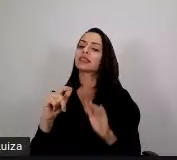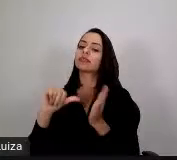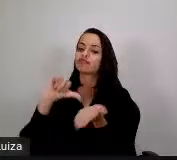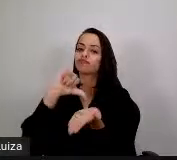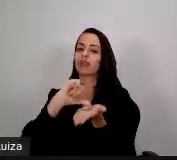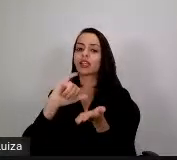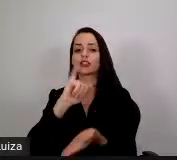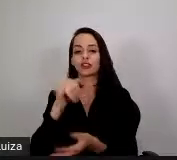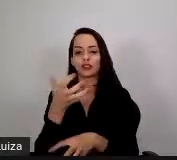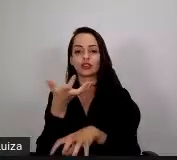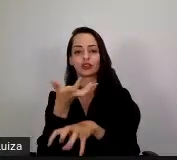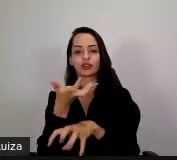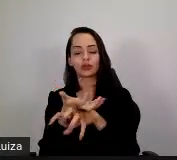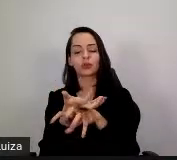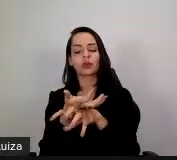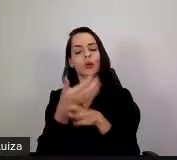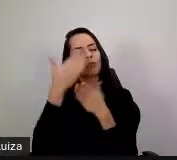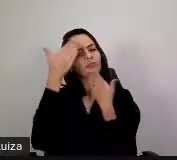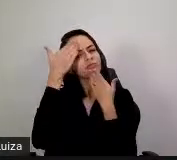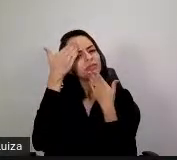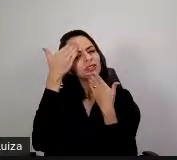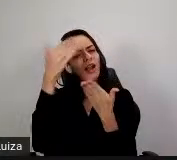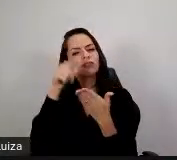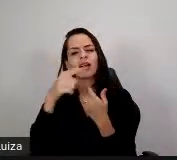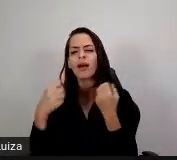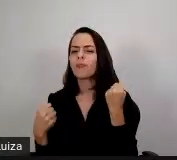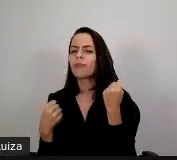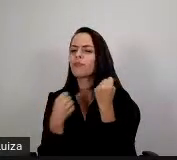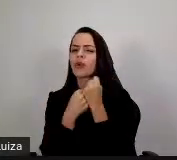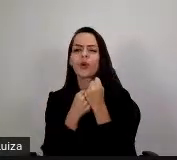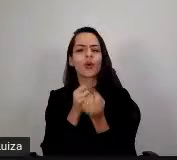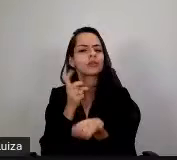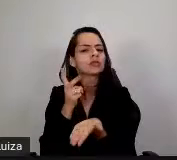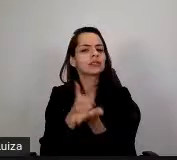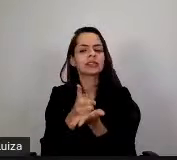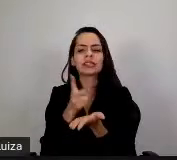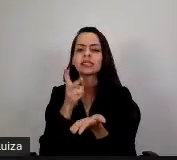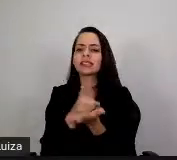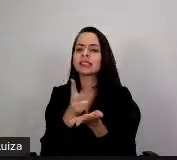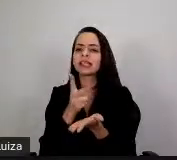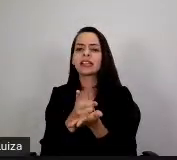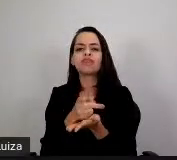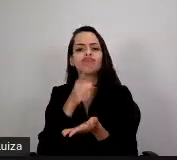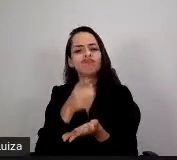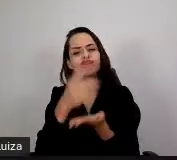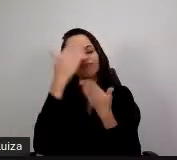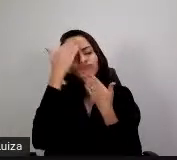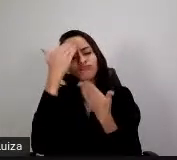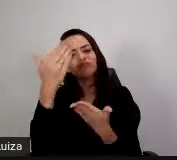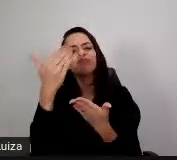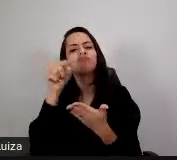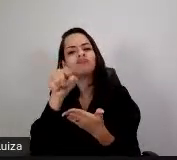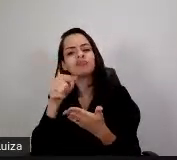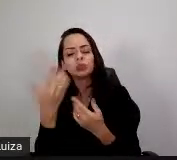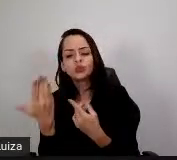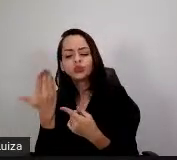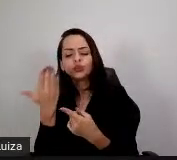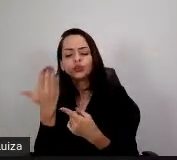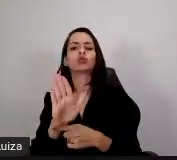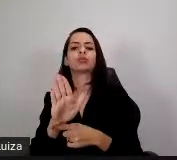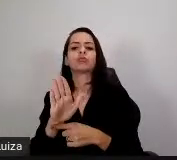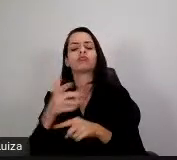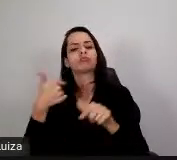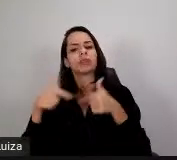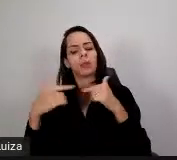obrigada pela parceria de sempre, muito obrigada por contribuir de forma muito significativa no avanço